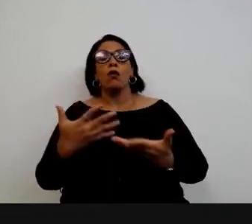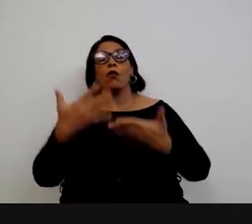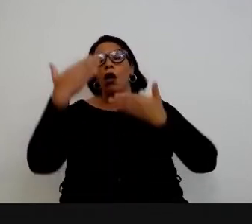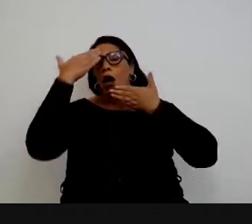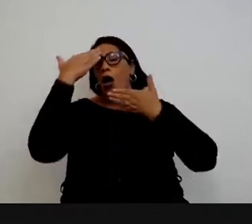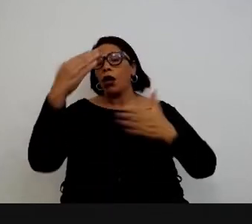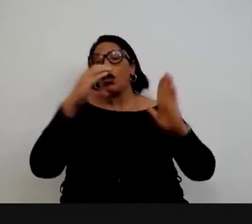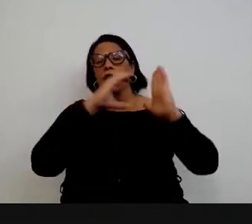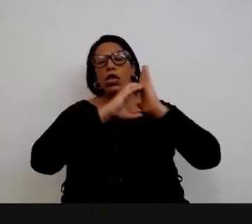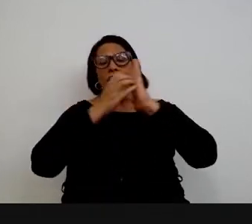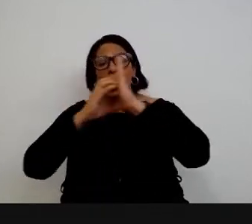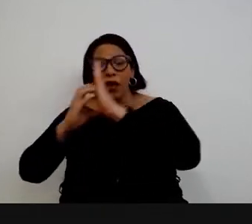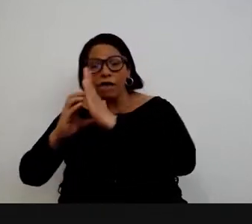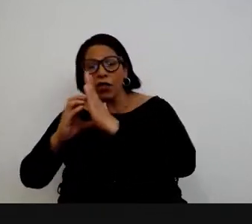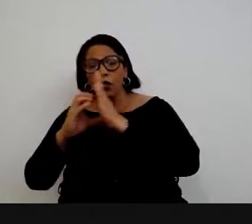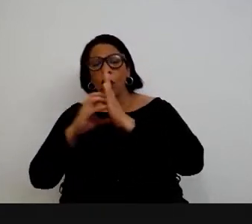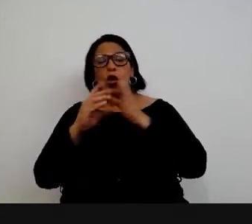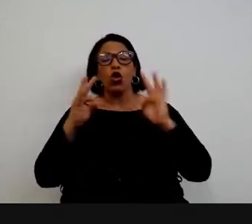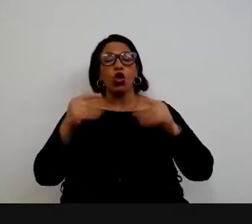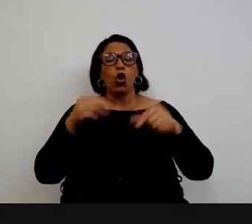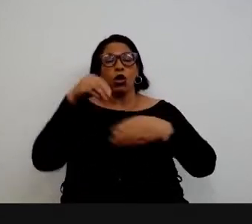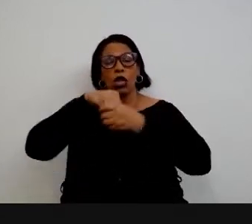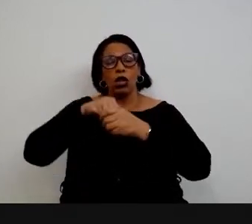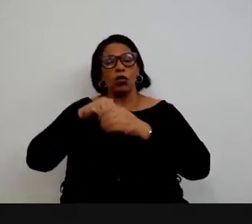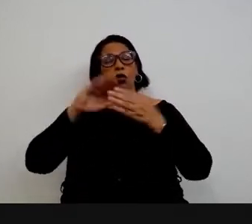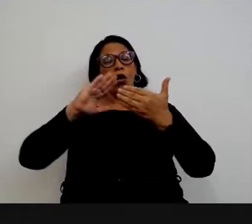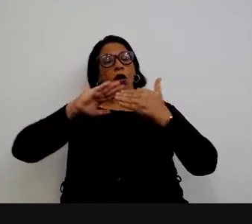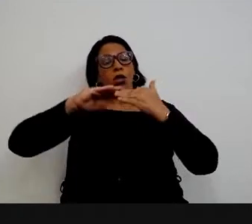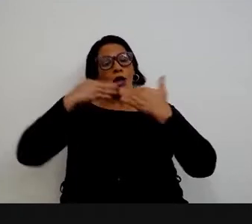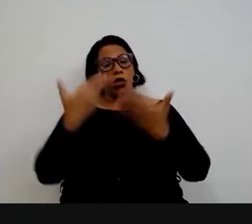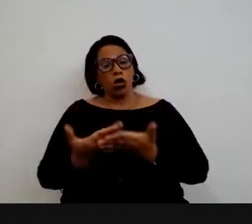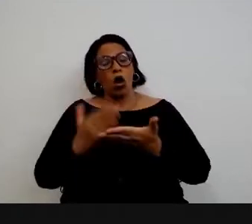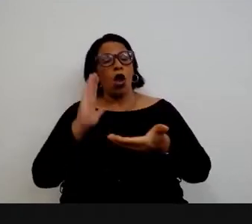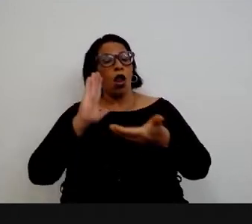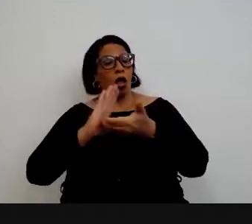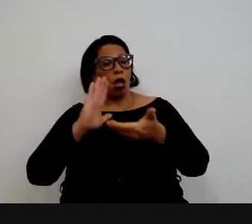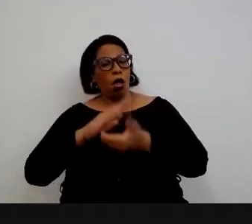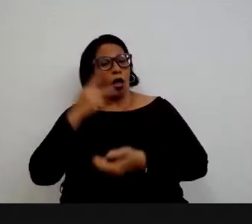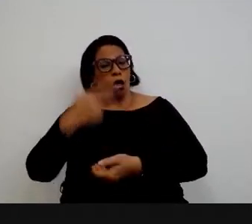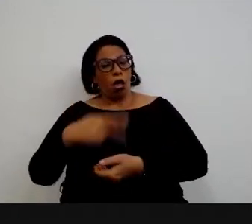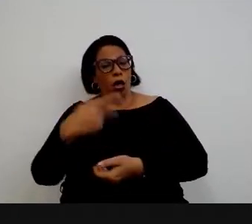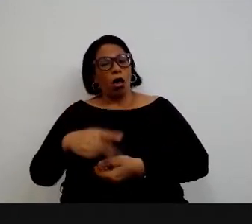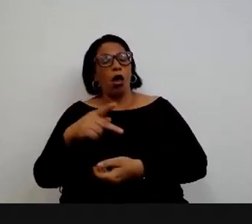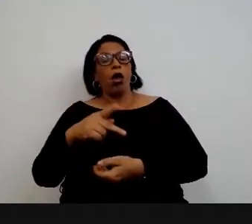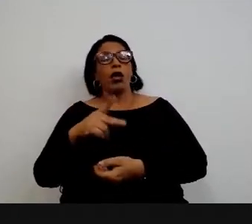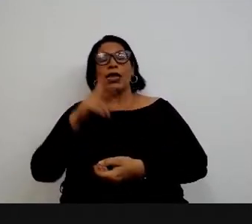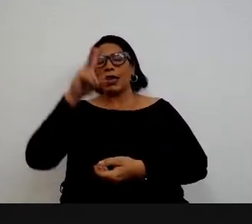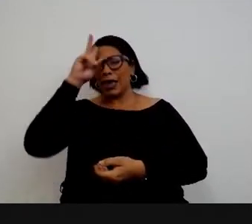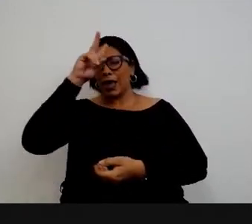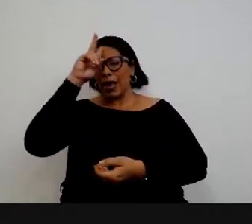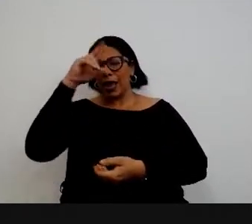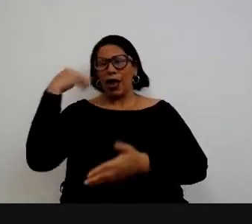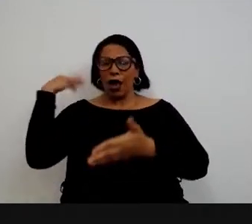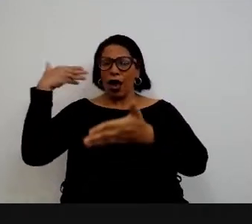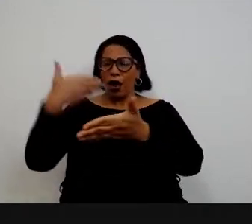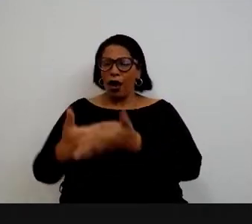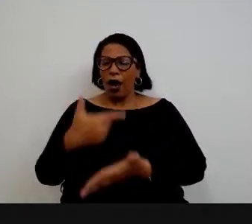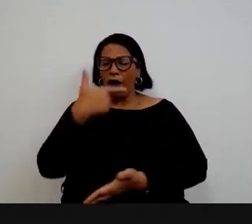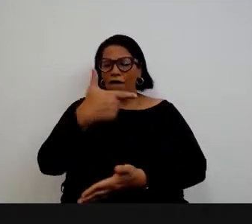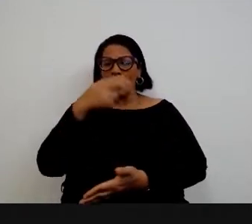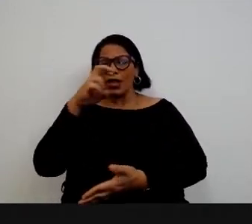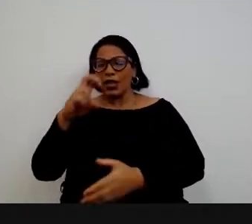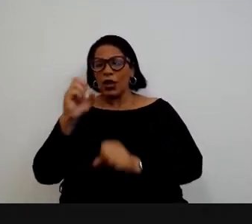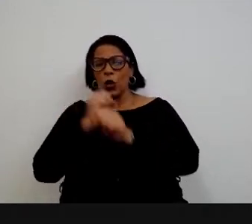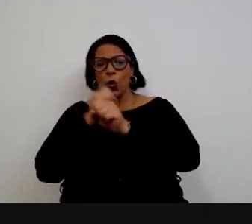Agradecer aos servidores do Cefó, com destaque para alguns que estiveram aqui desde o início desses 25